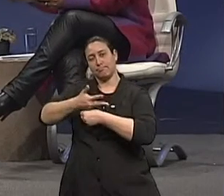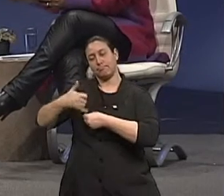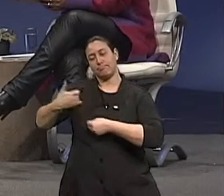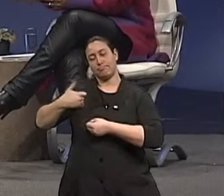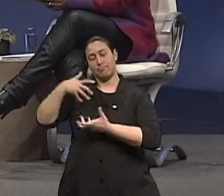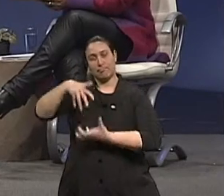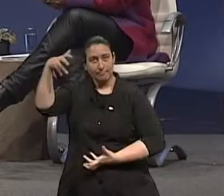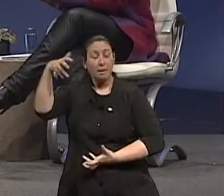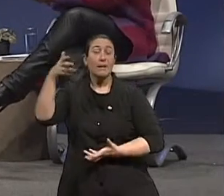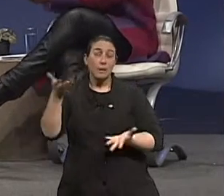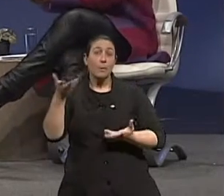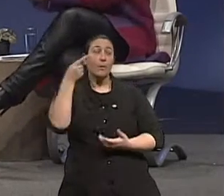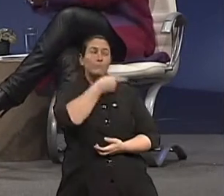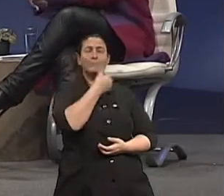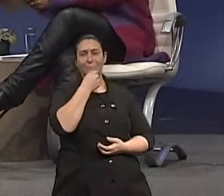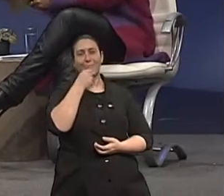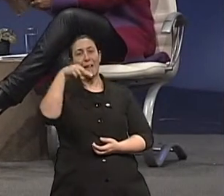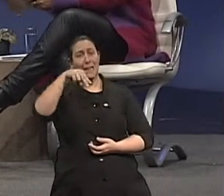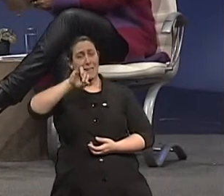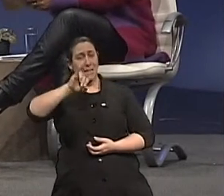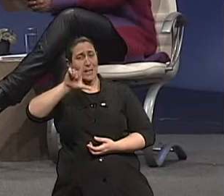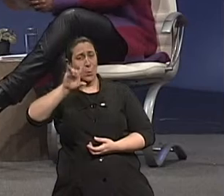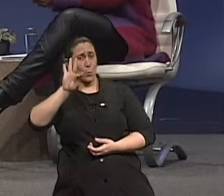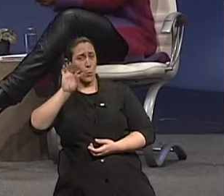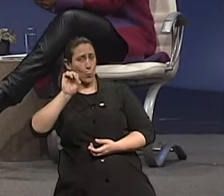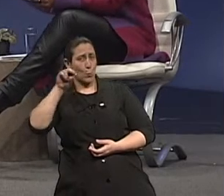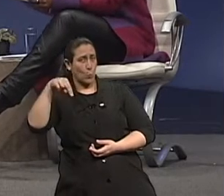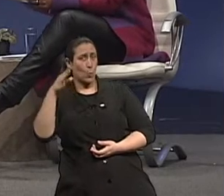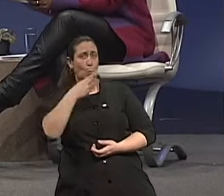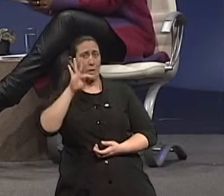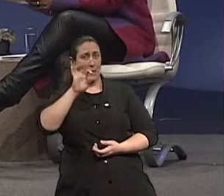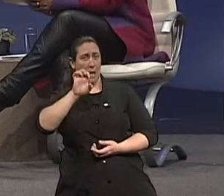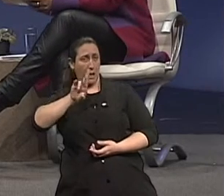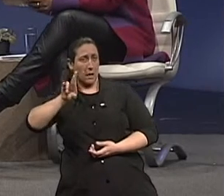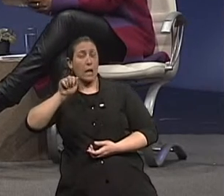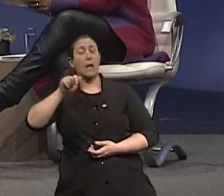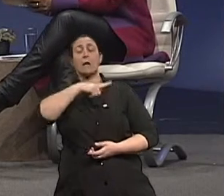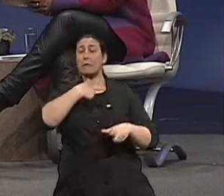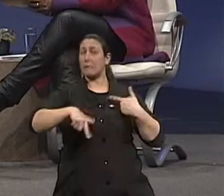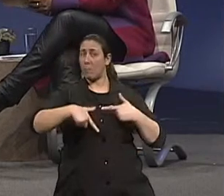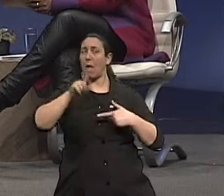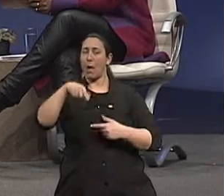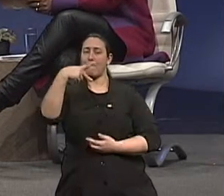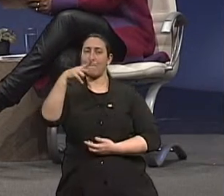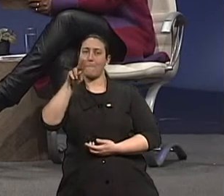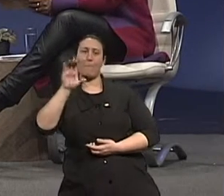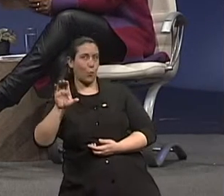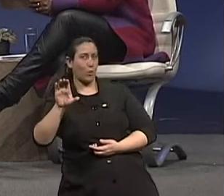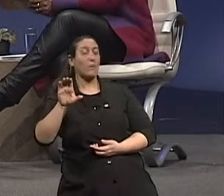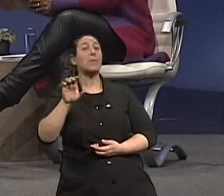isso que o senhor volta. Foi pedido. Doutor Newton, o que é a moderna idade? Século XXI. Será que a gente